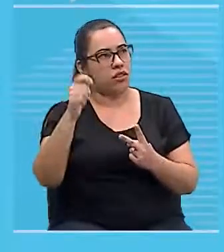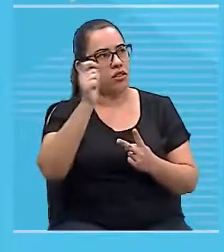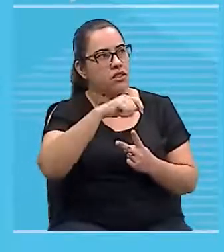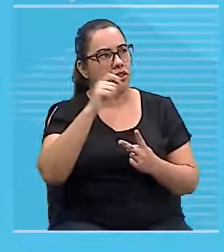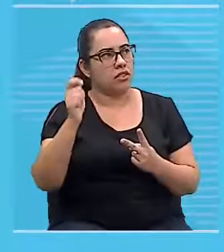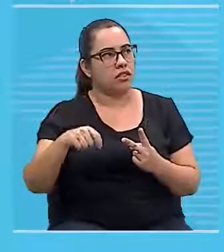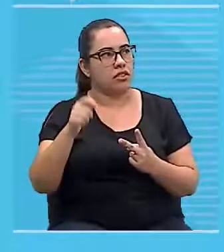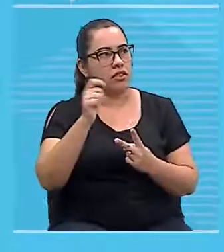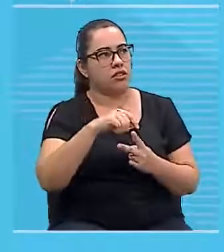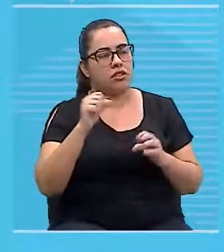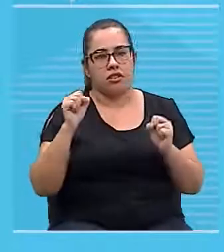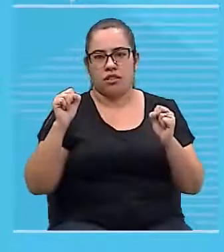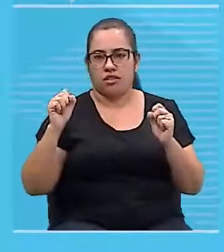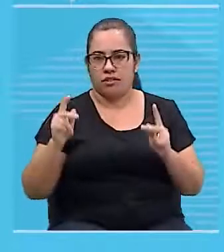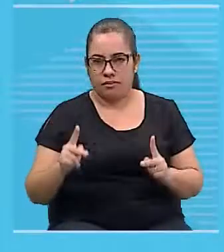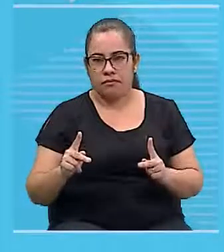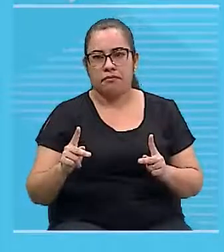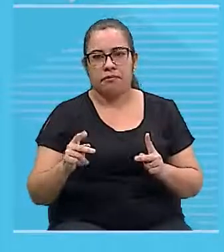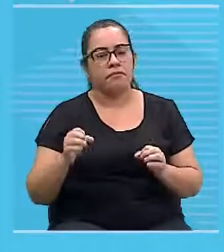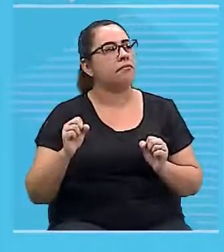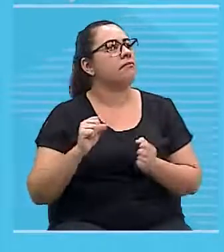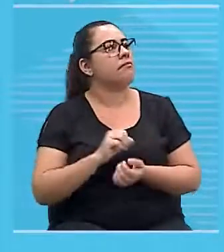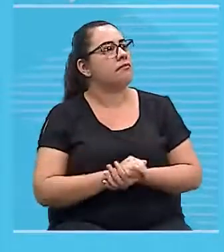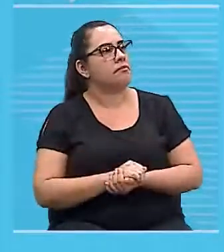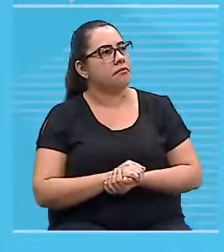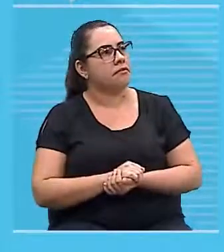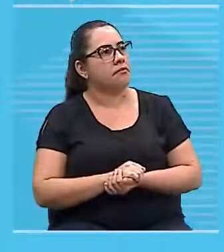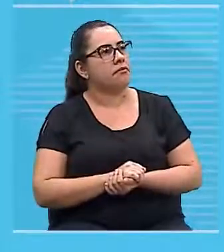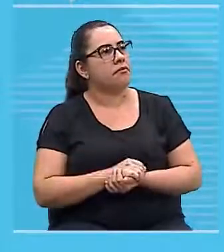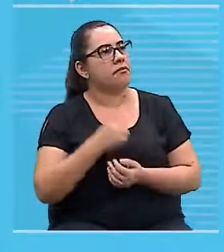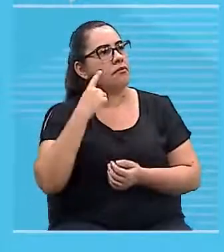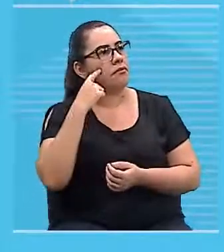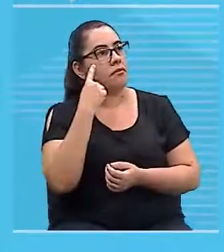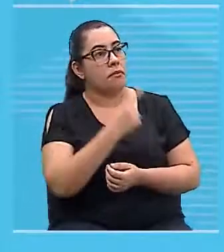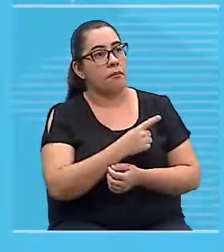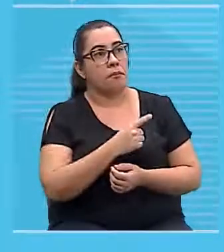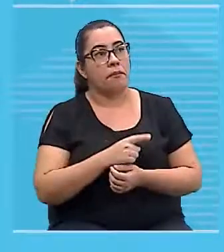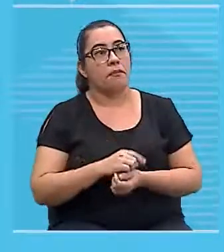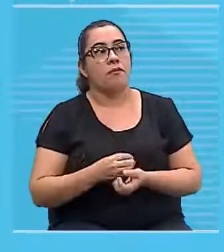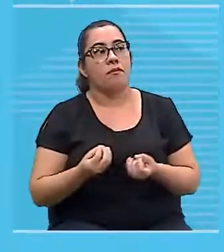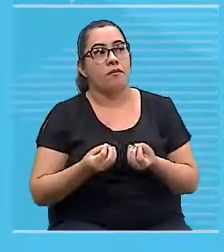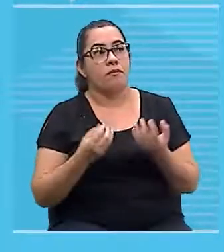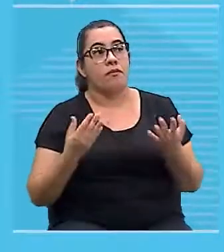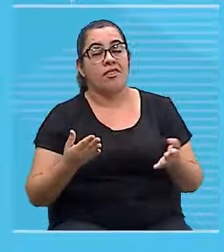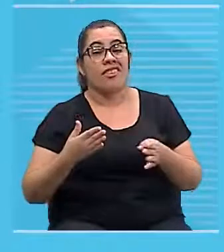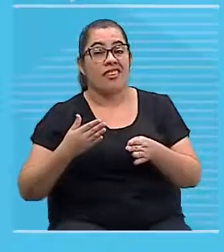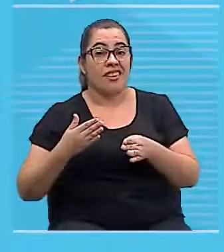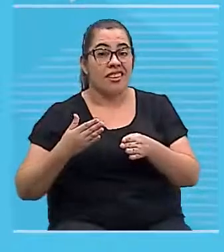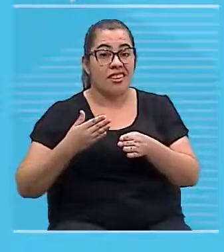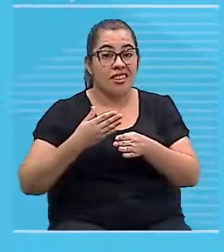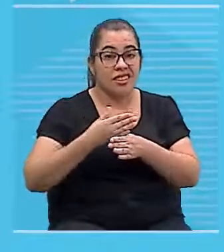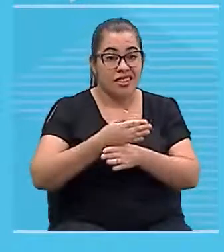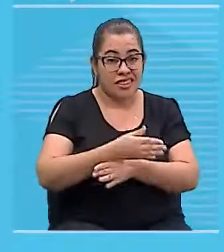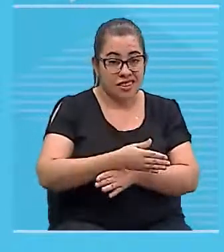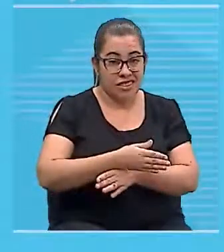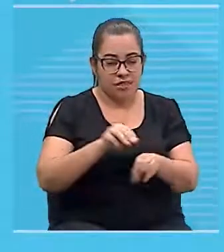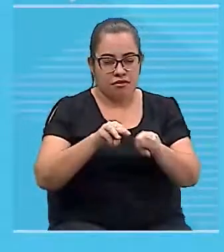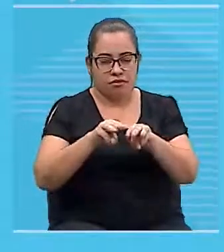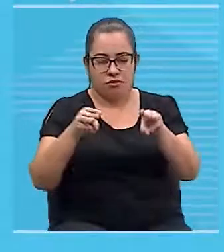Tá? Duas situações. A situação de entrada do campo